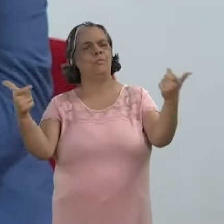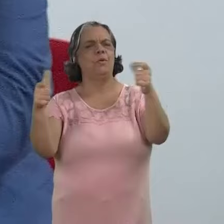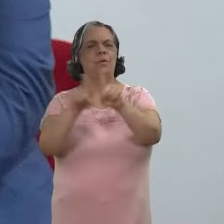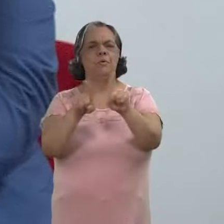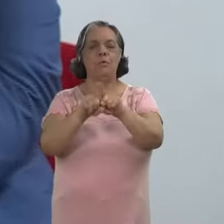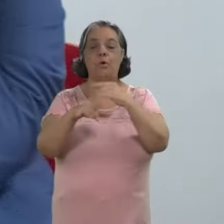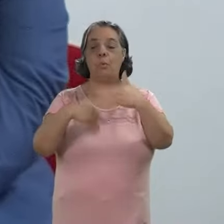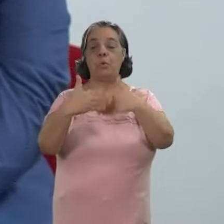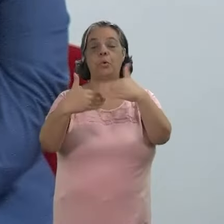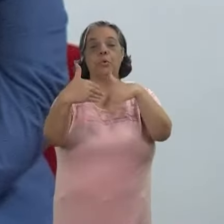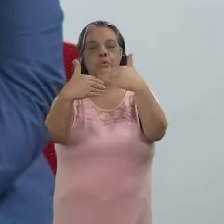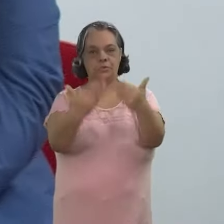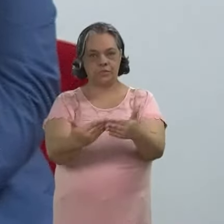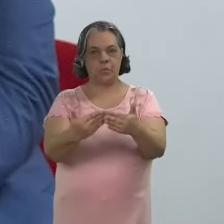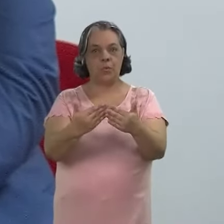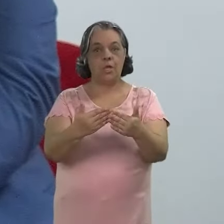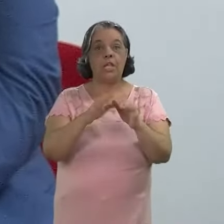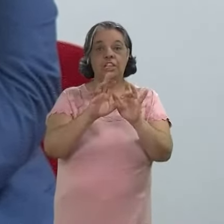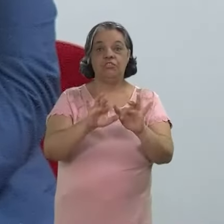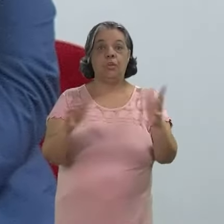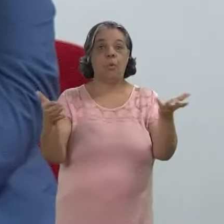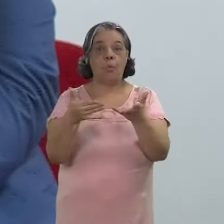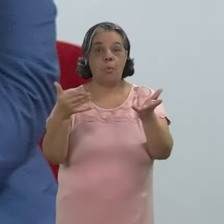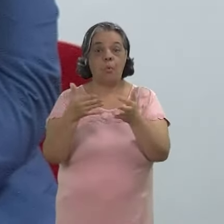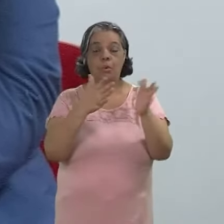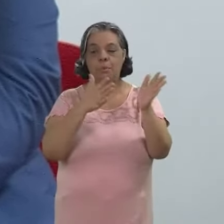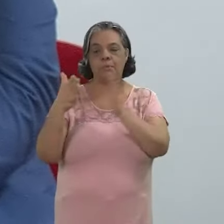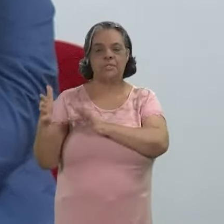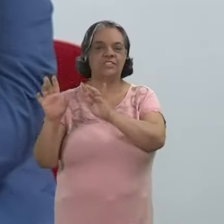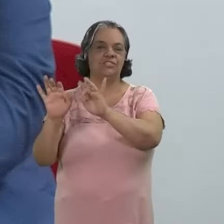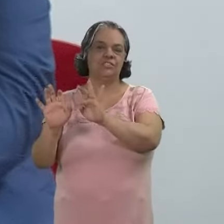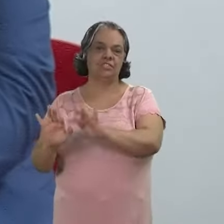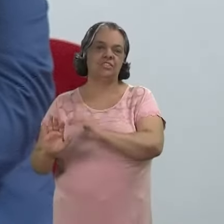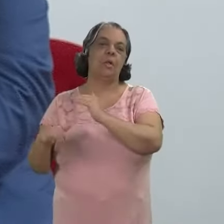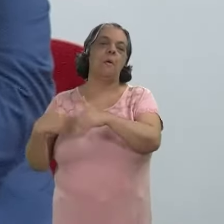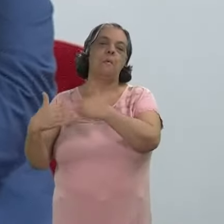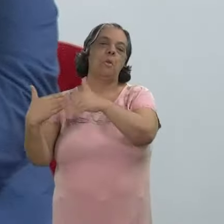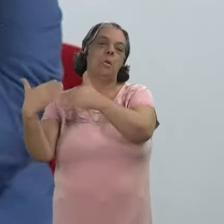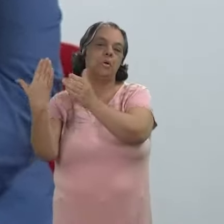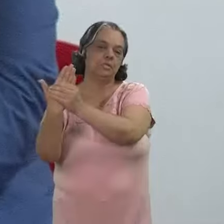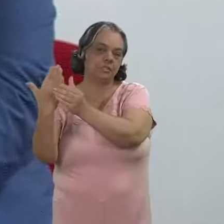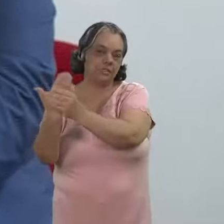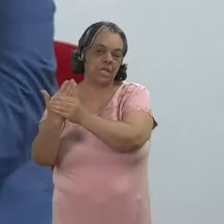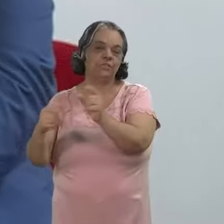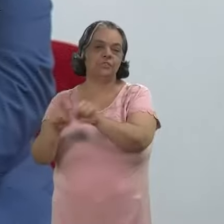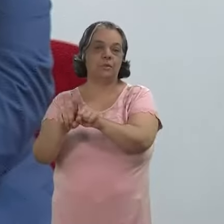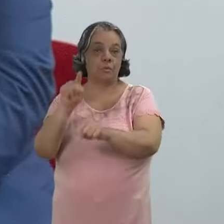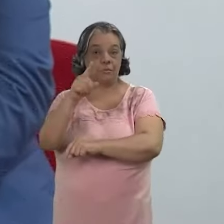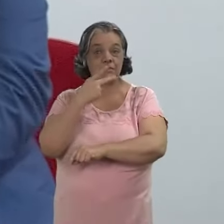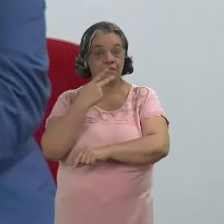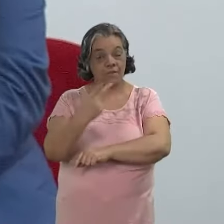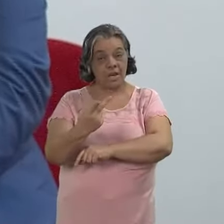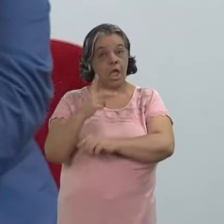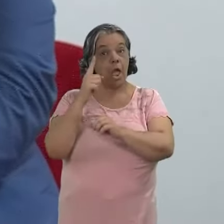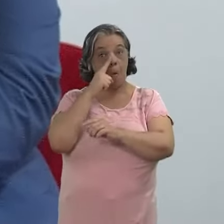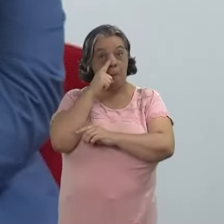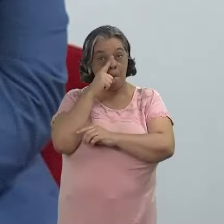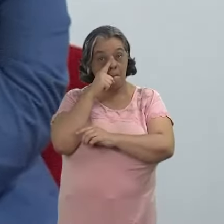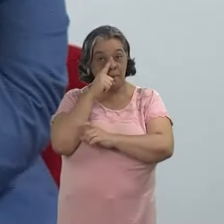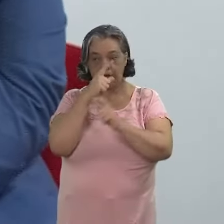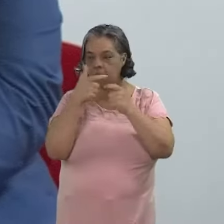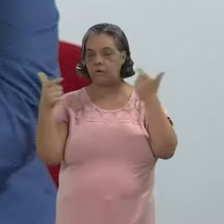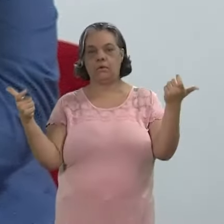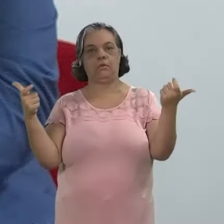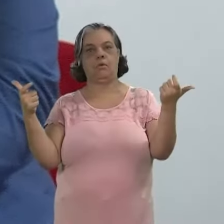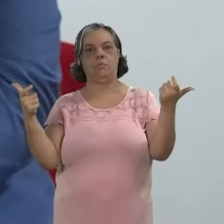enorme porque a produção digital hoje principalmente a partir da digitalização dos processos é como você disse é um